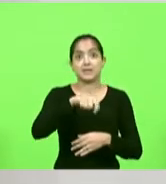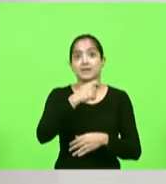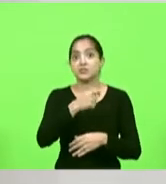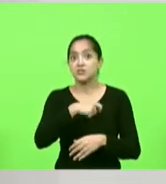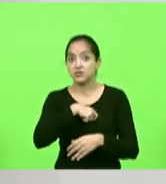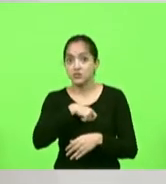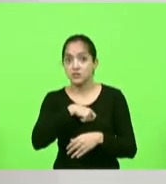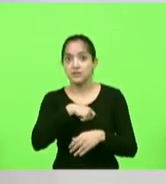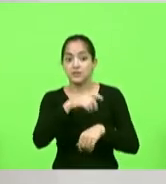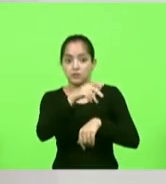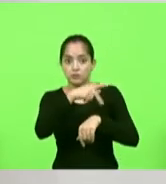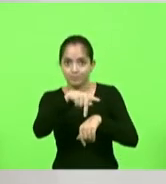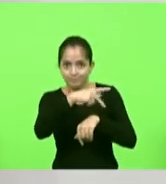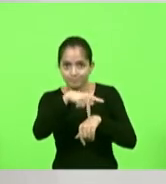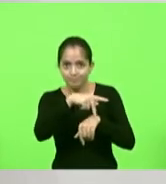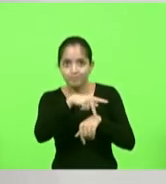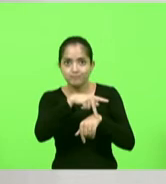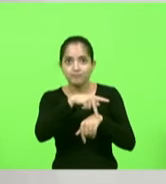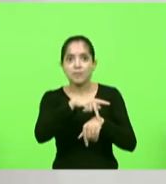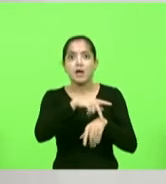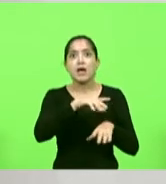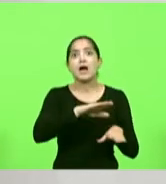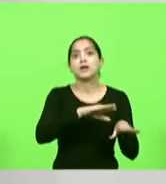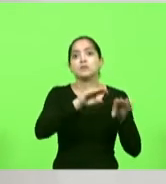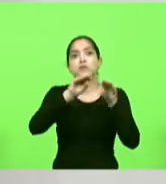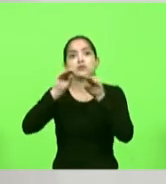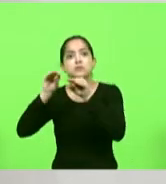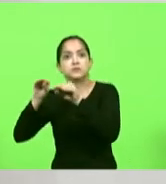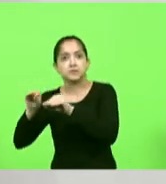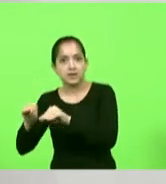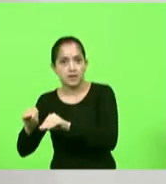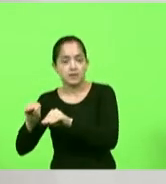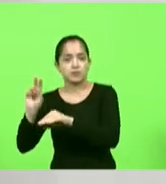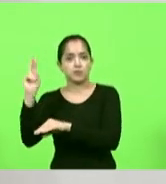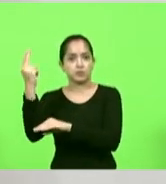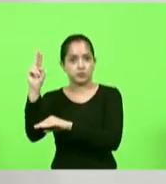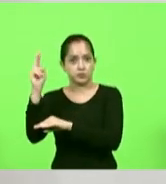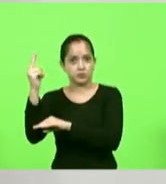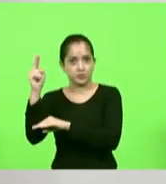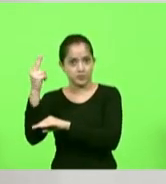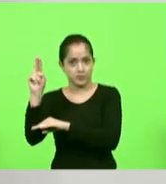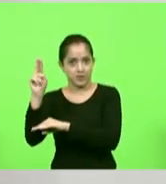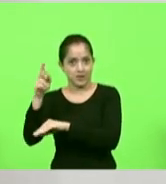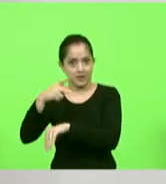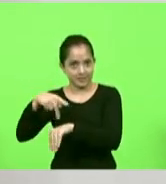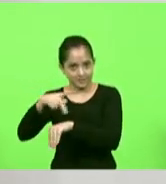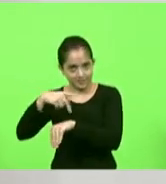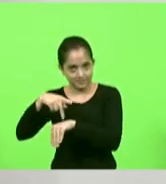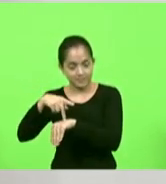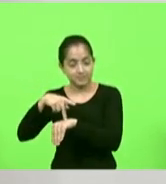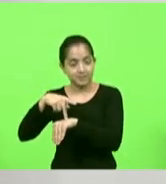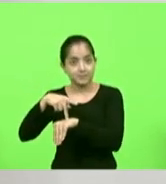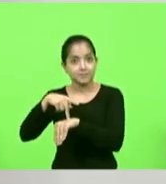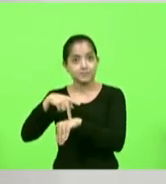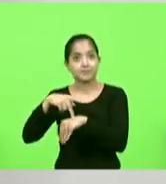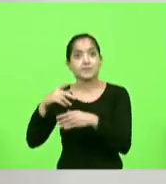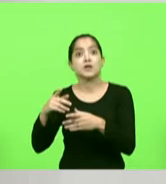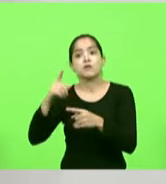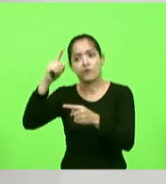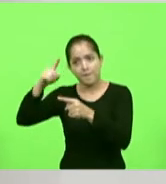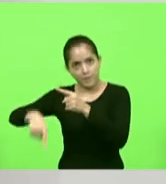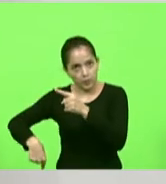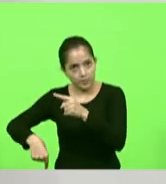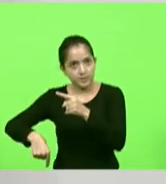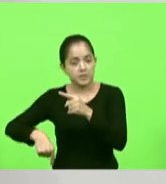argentina eles migraram para o uruguai que é um como se fosse um estado membro do brasil ao lado foi proibido no